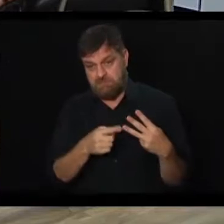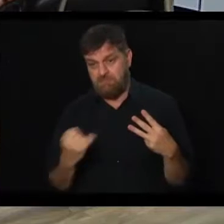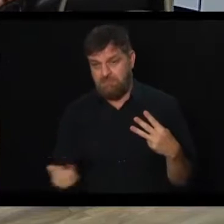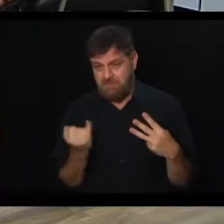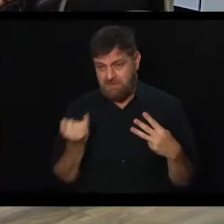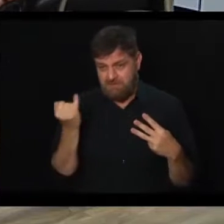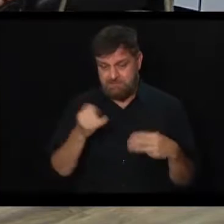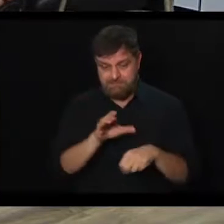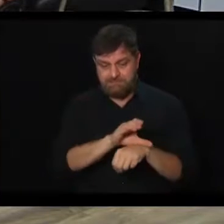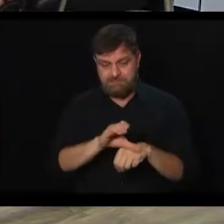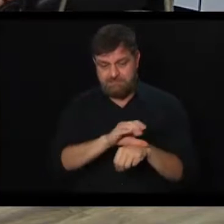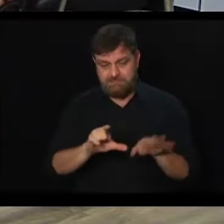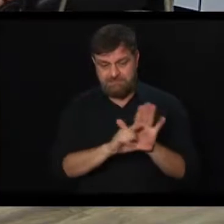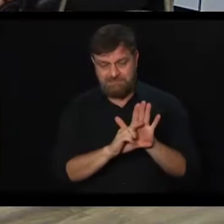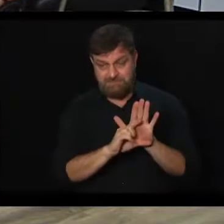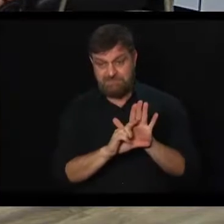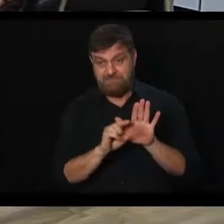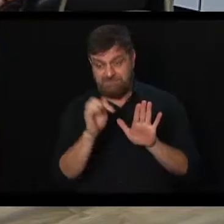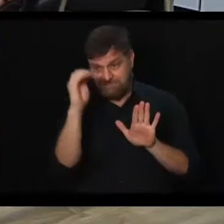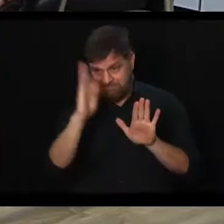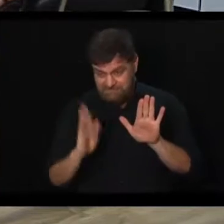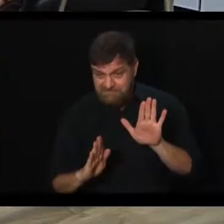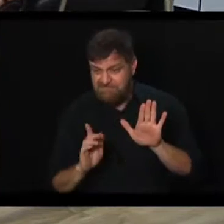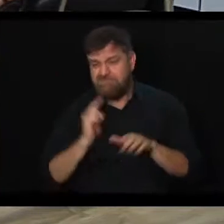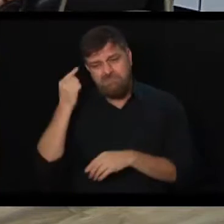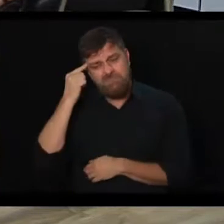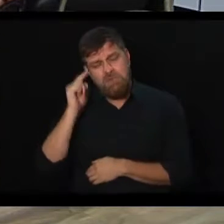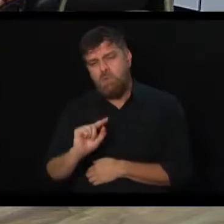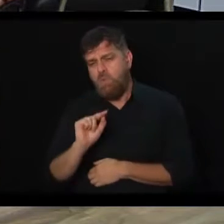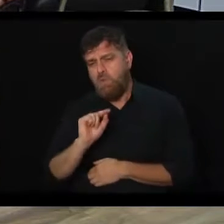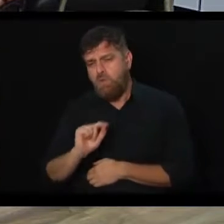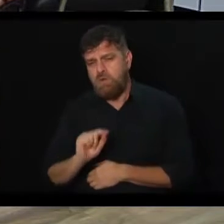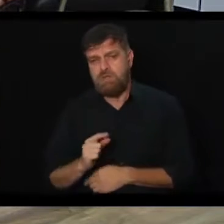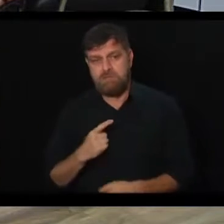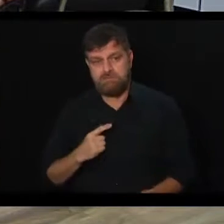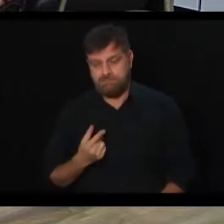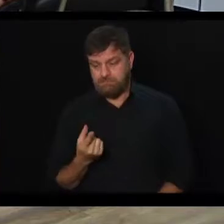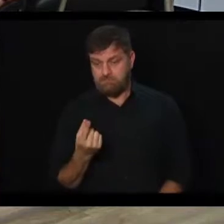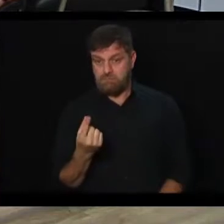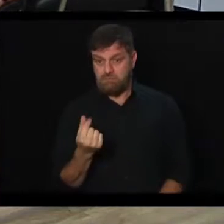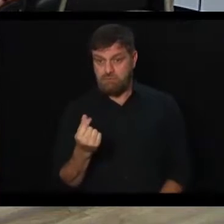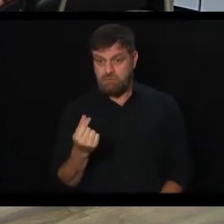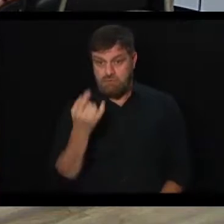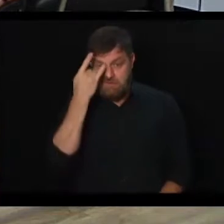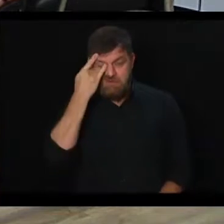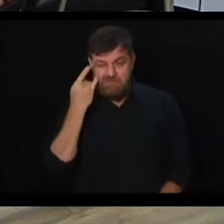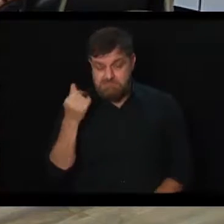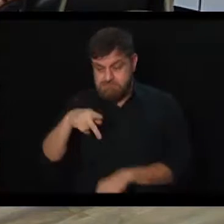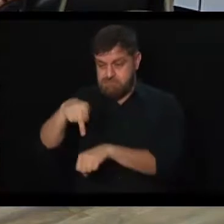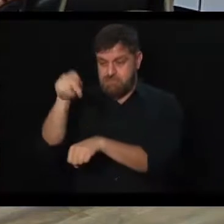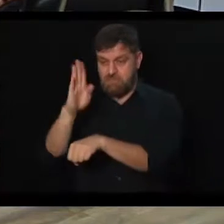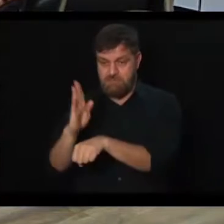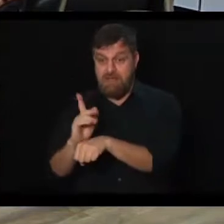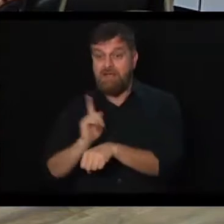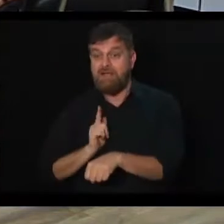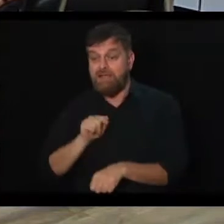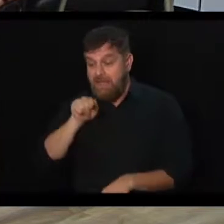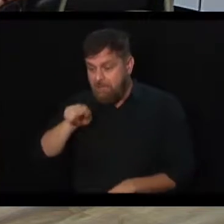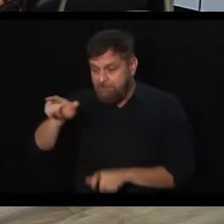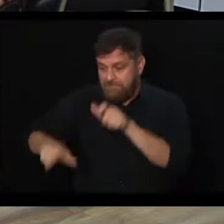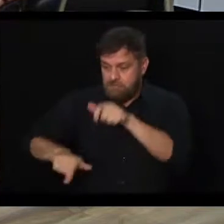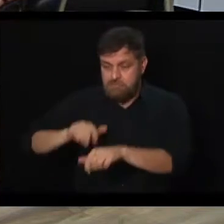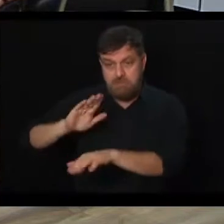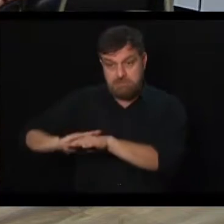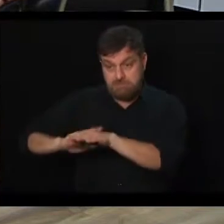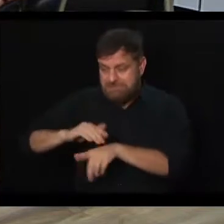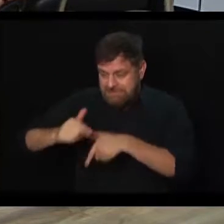a Constituição, se pensou que o trabalho, a riqueza gerada no país, é uma riqueza gerada pelos trabalhadores.